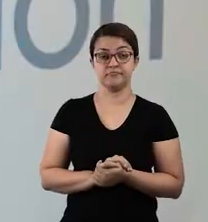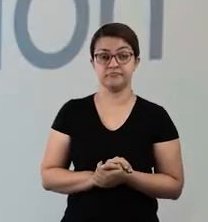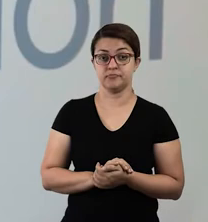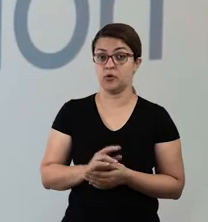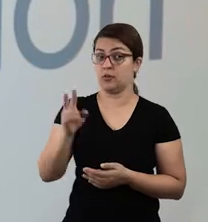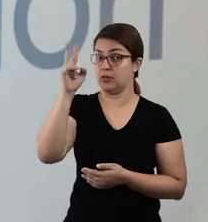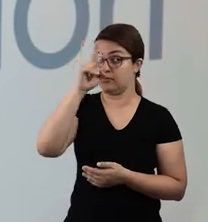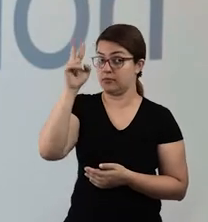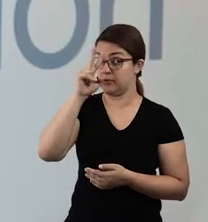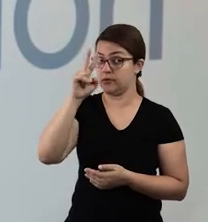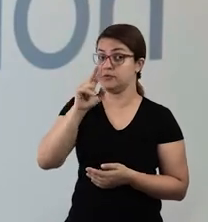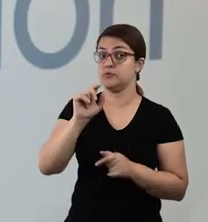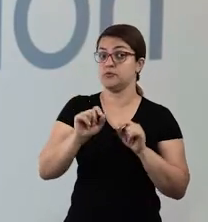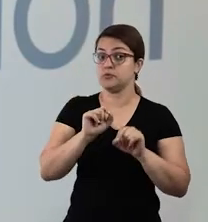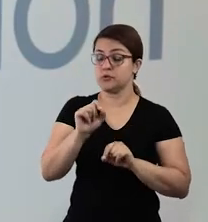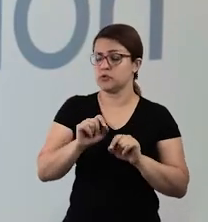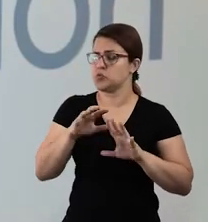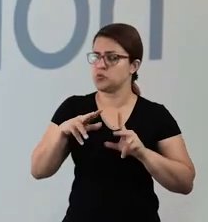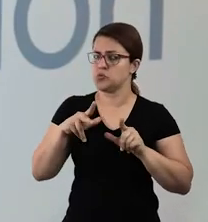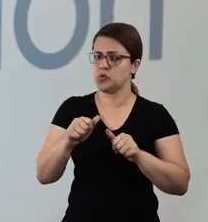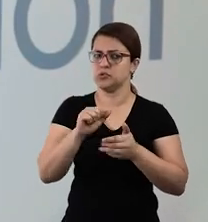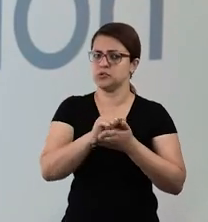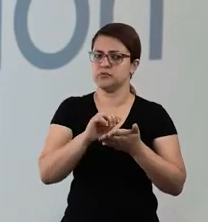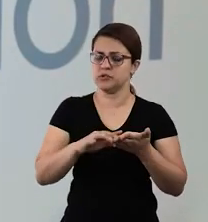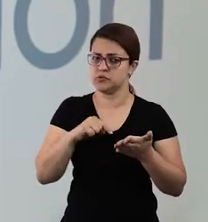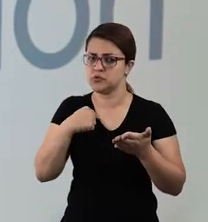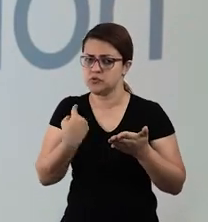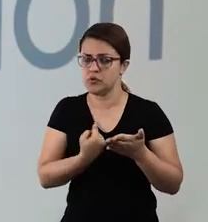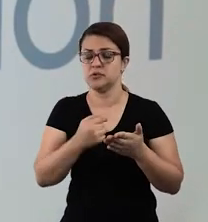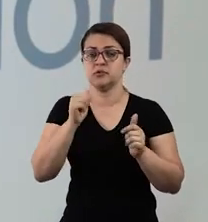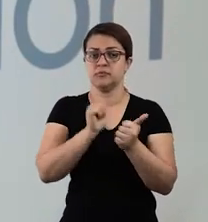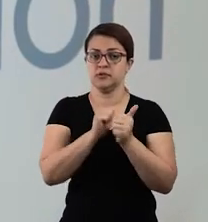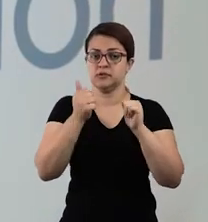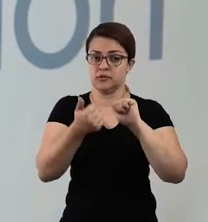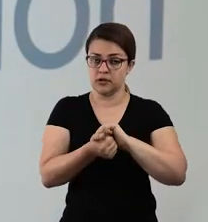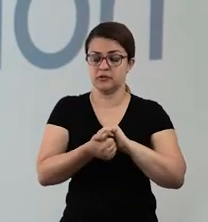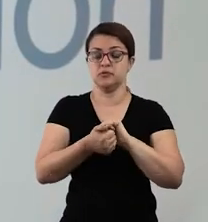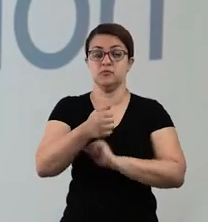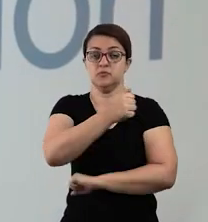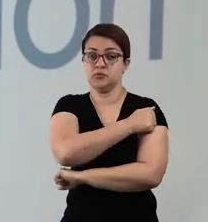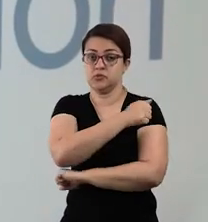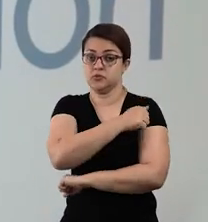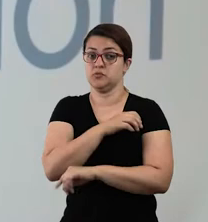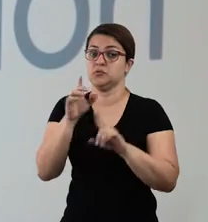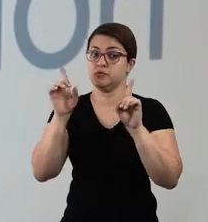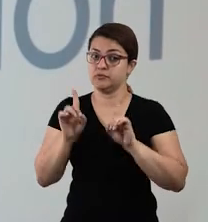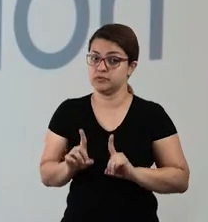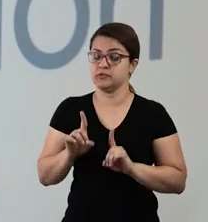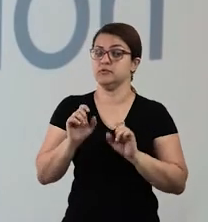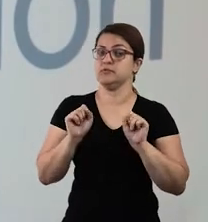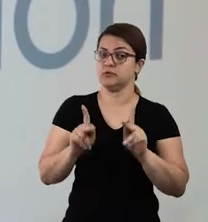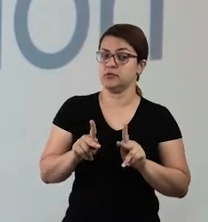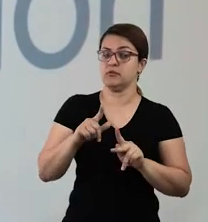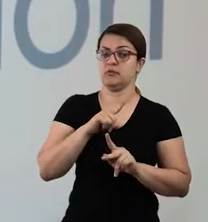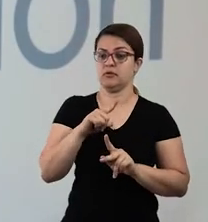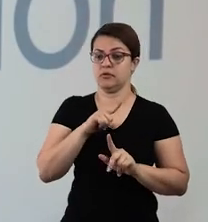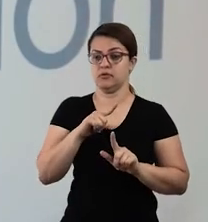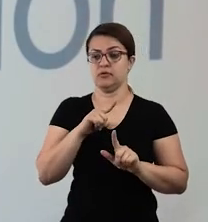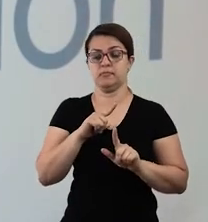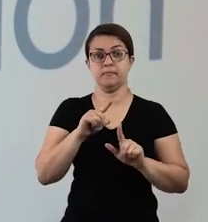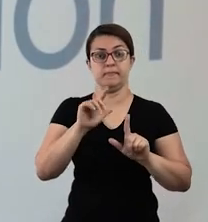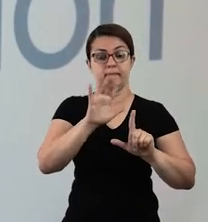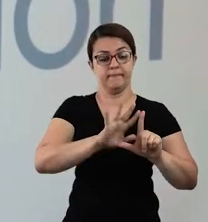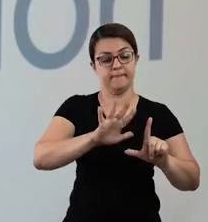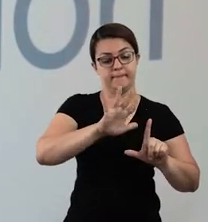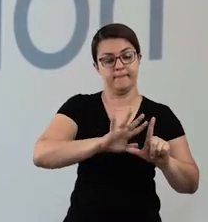Galerinha, lembrando mais uma vez que todas as nossas atividades estão adaptadas para as crianças com deficiência, ok? Lá nós